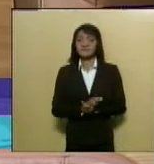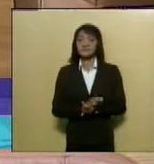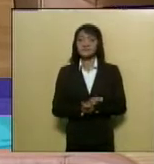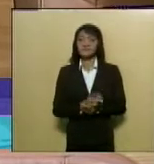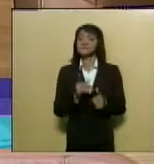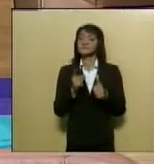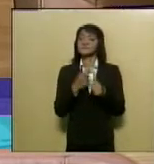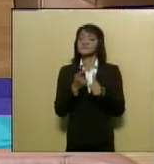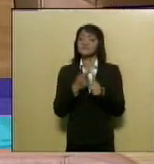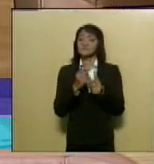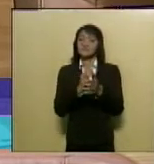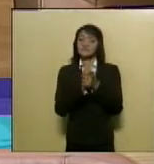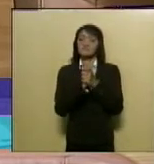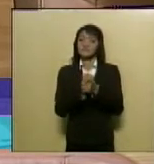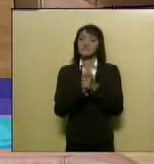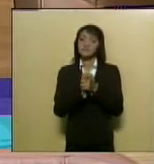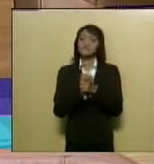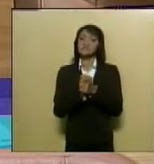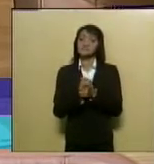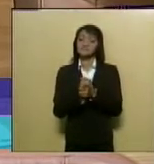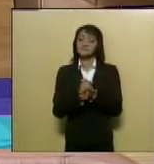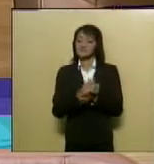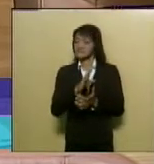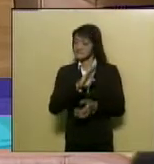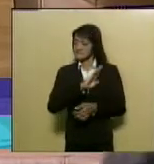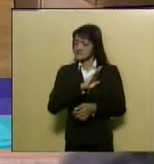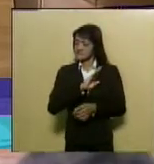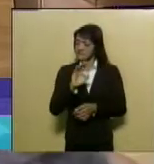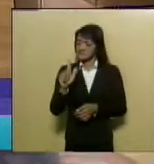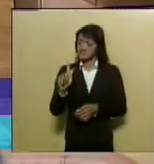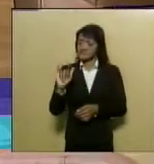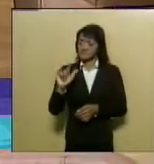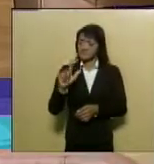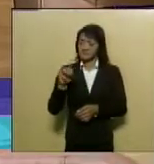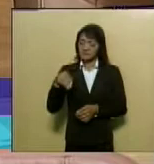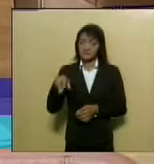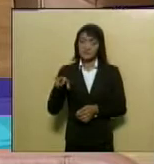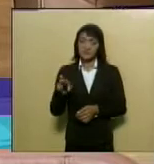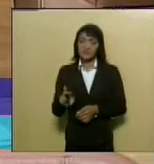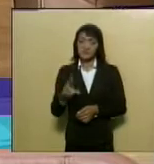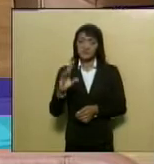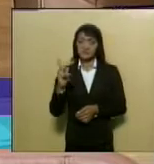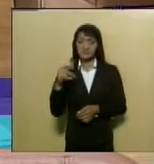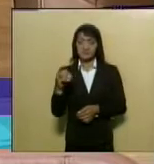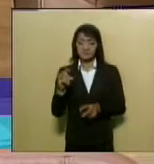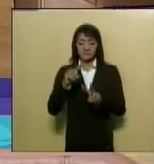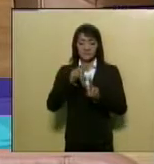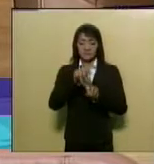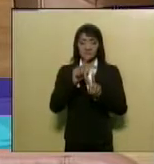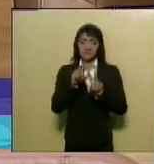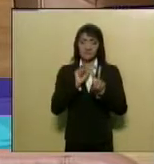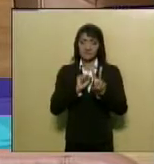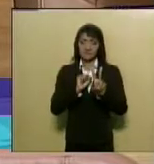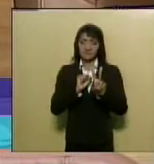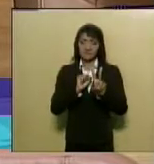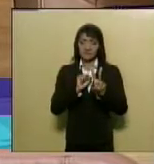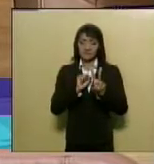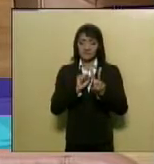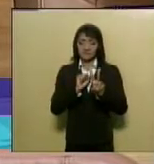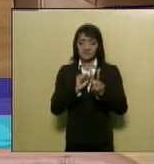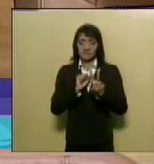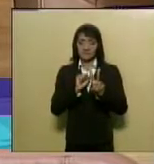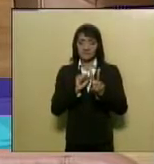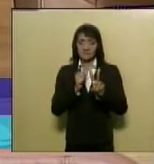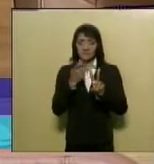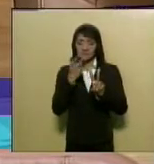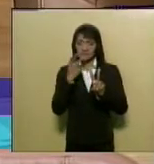parabenizar o colega Gilmar Cavalho por essas duas iniciativas. E desde já eu